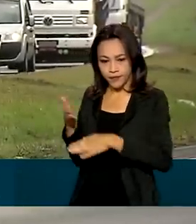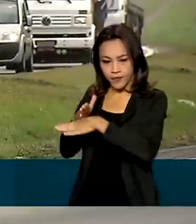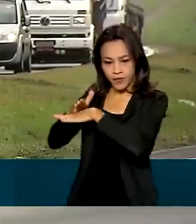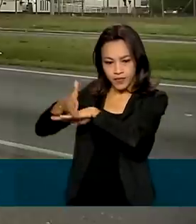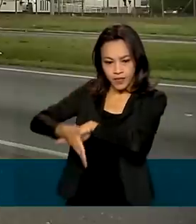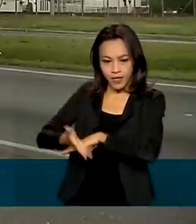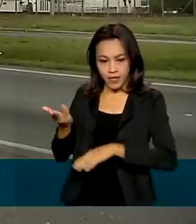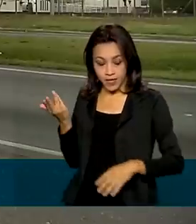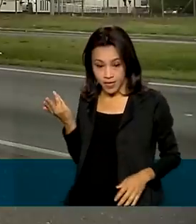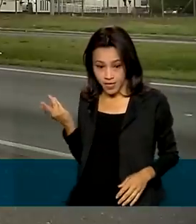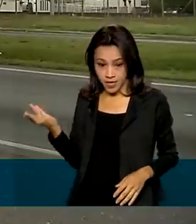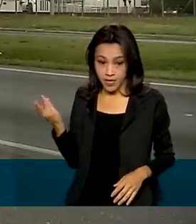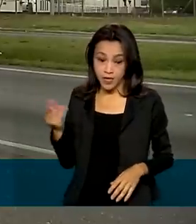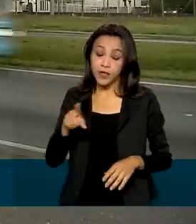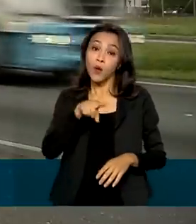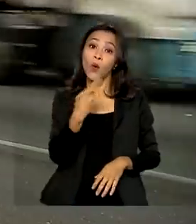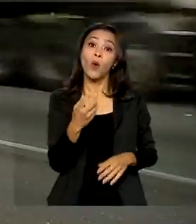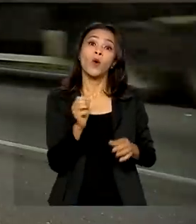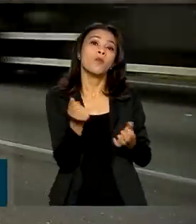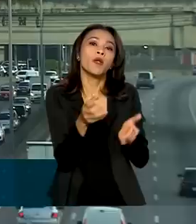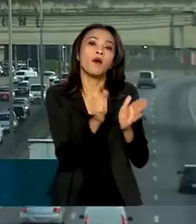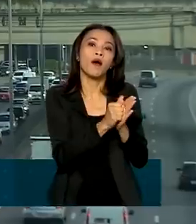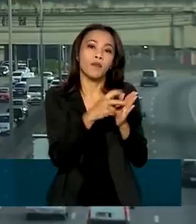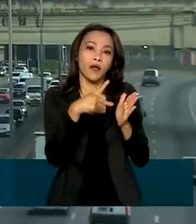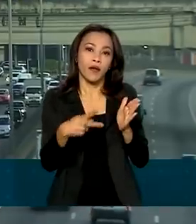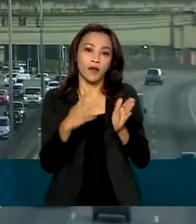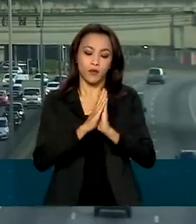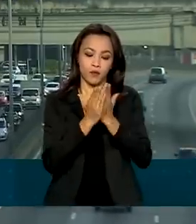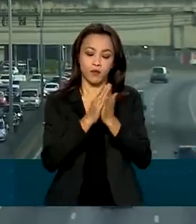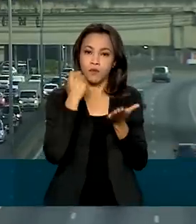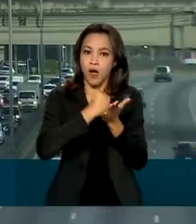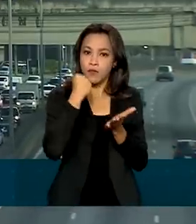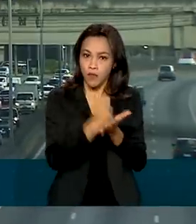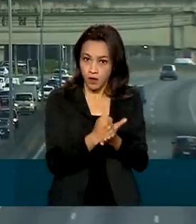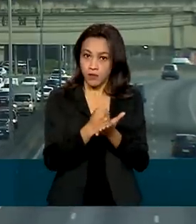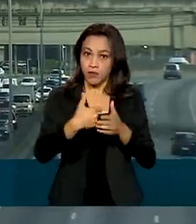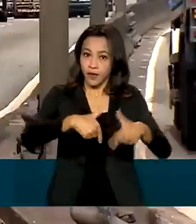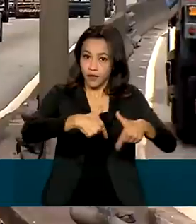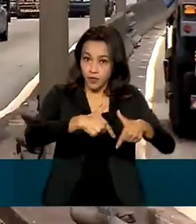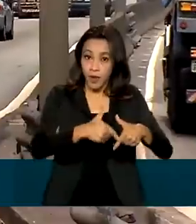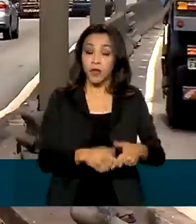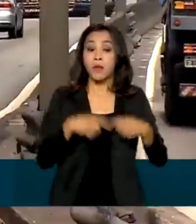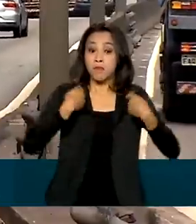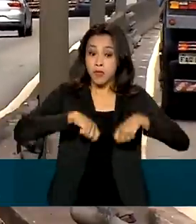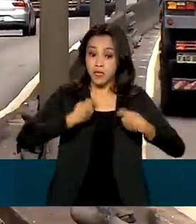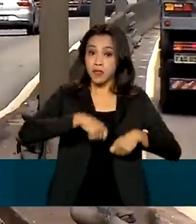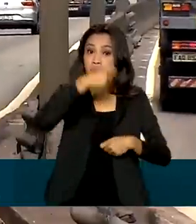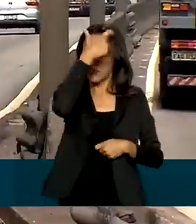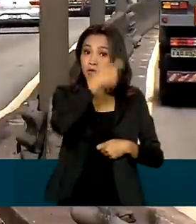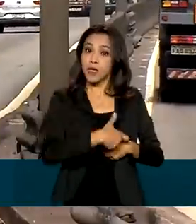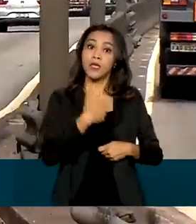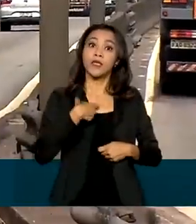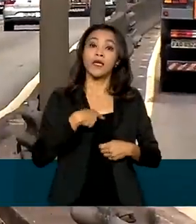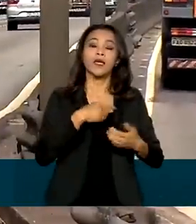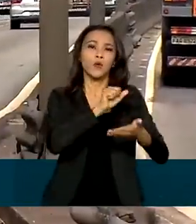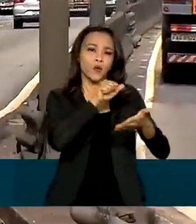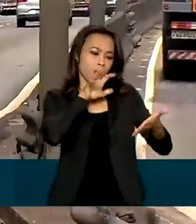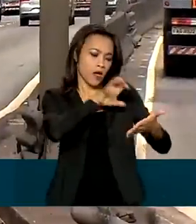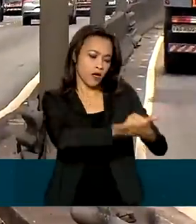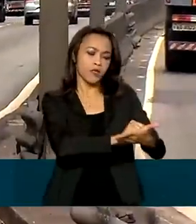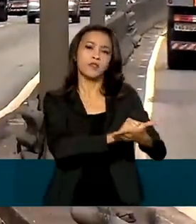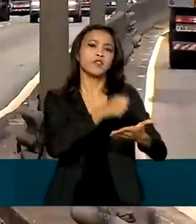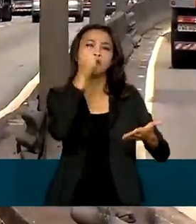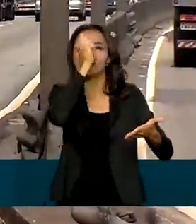aplicativo da Carteira de Trabalho Digital. Devem fazer a autodeclaração os profissionais com cadastro ativo no Registro